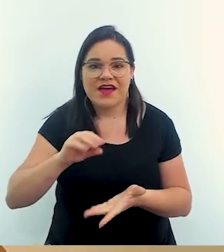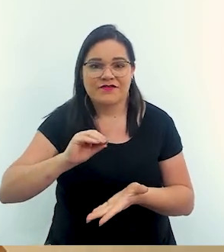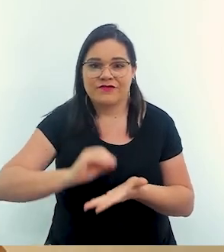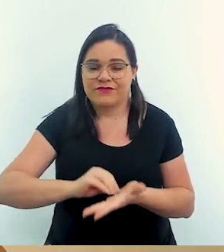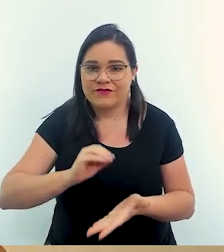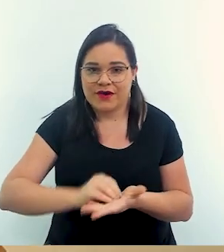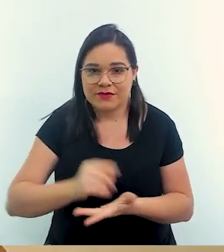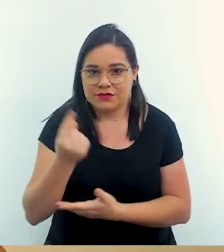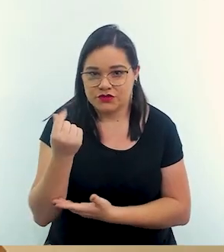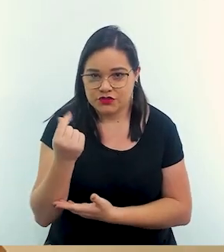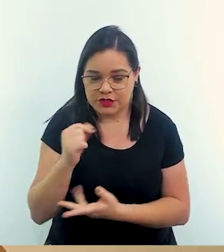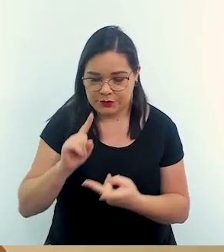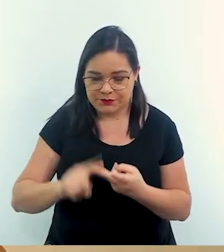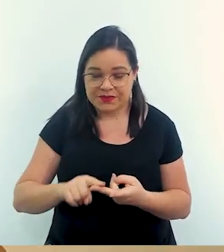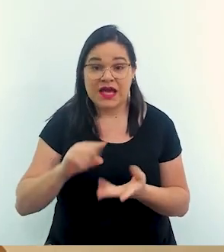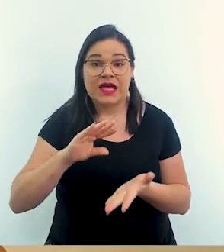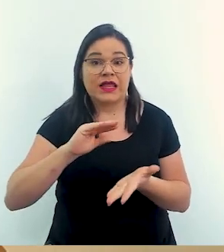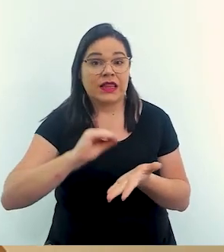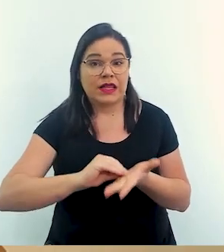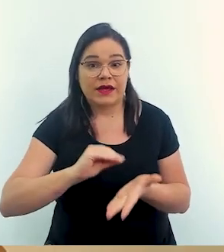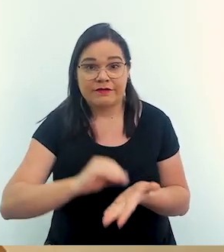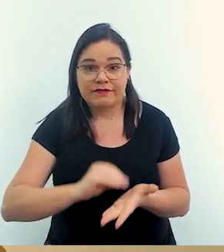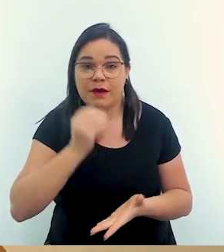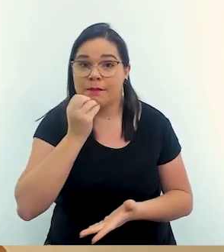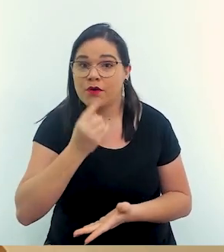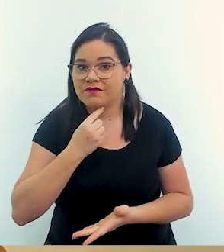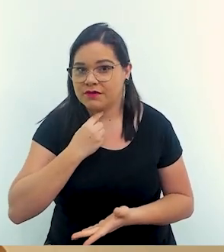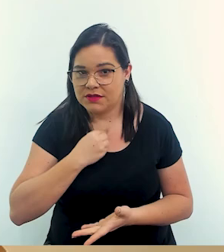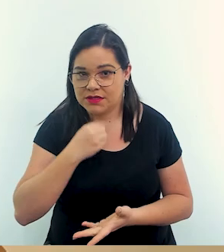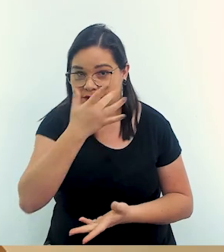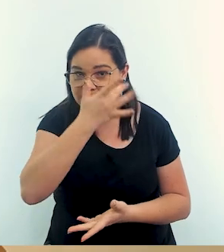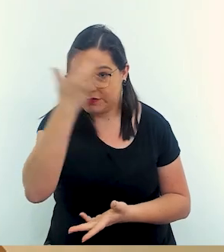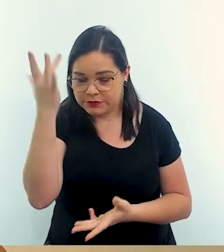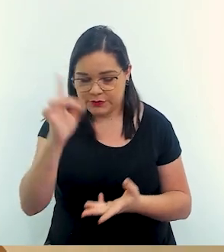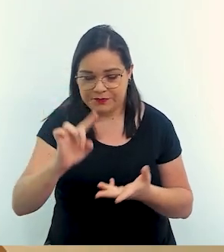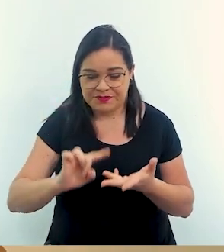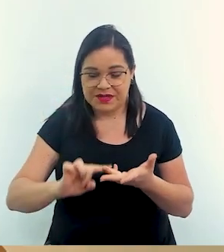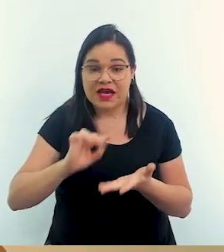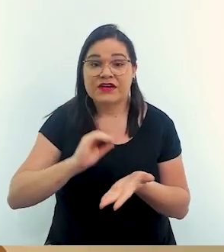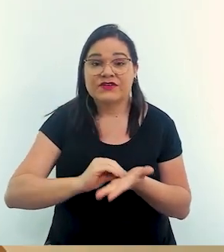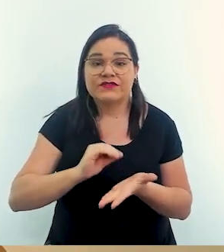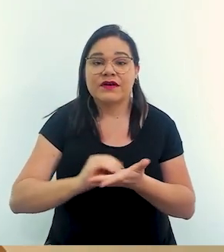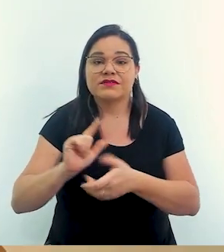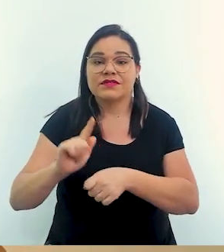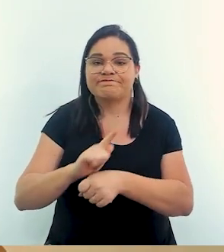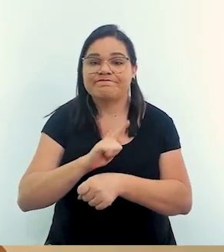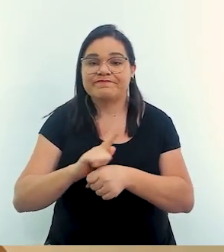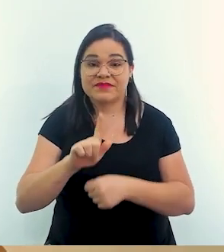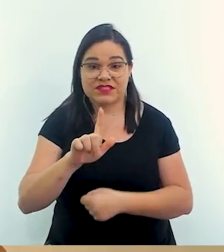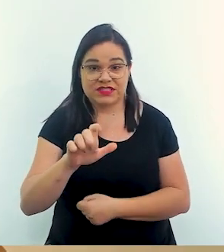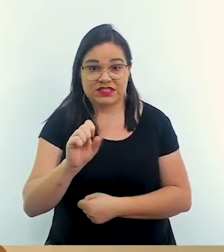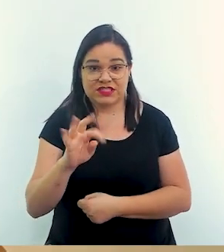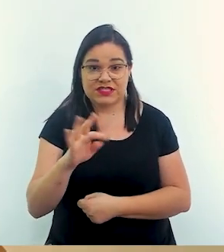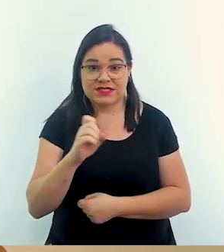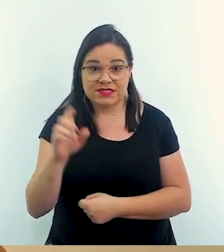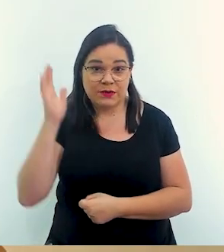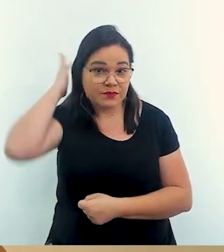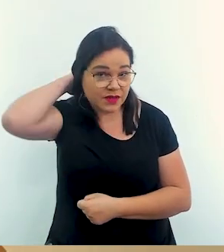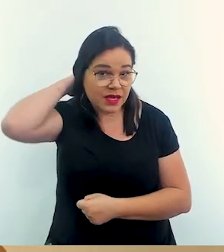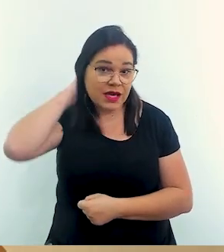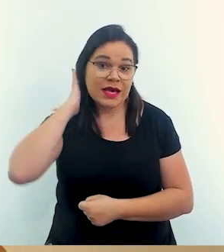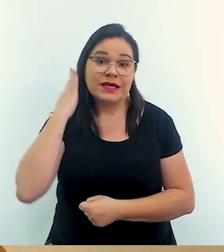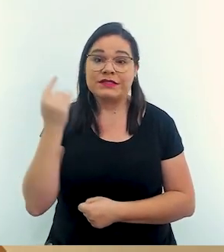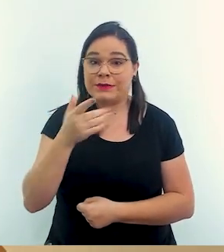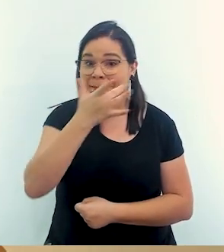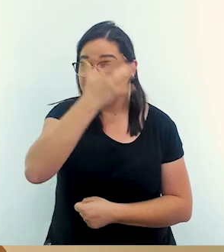não é falta de dinheiro não é falta de boa vontade é falta da gestão é uma gestão igual eu disse de